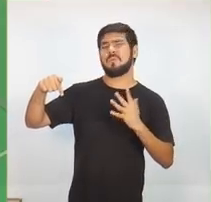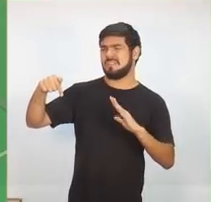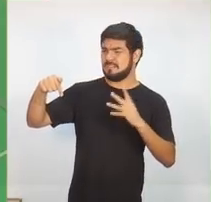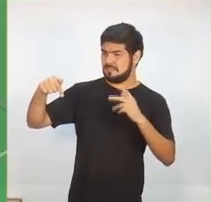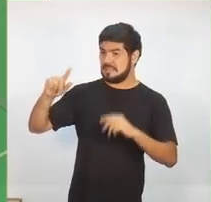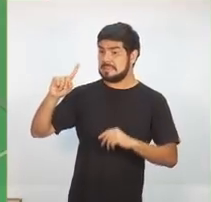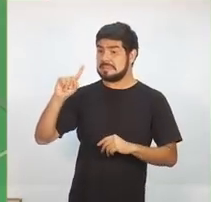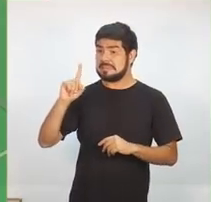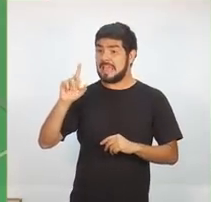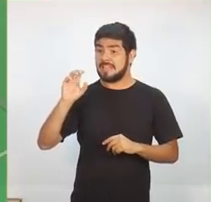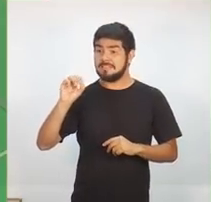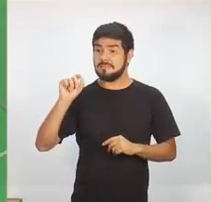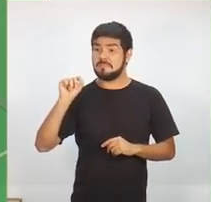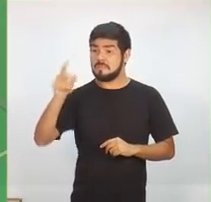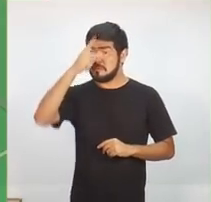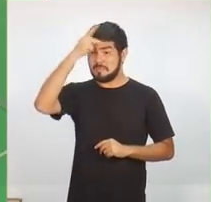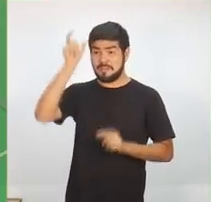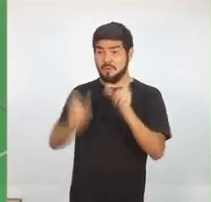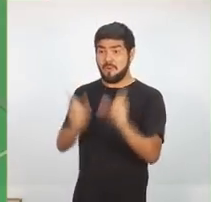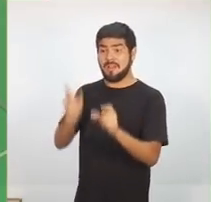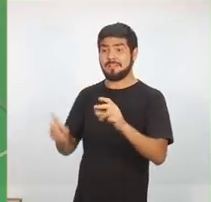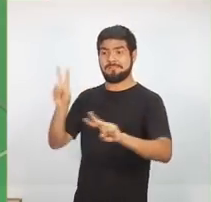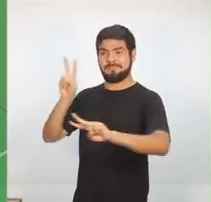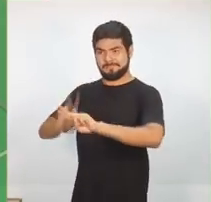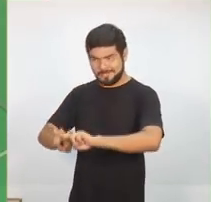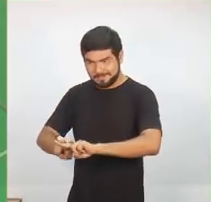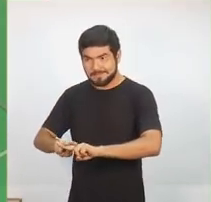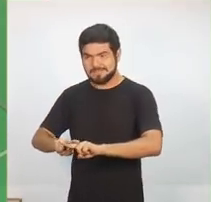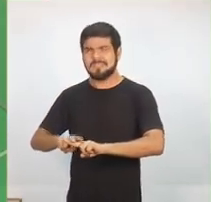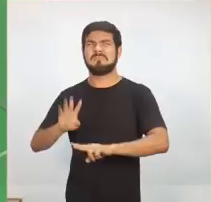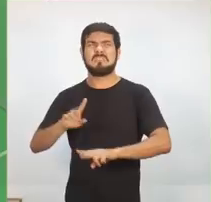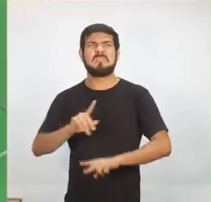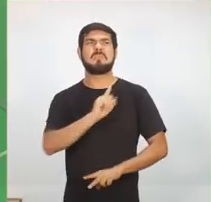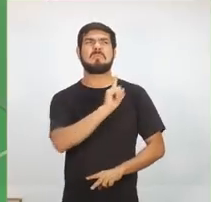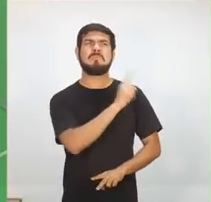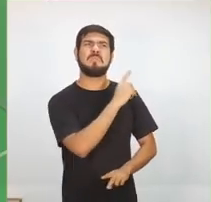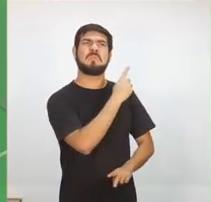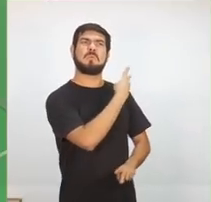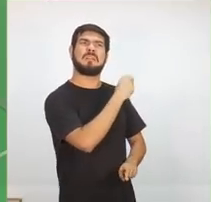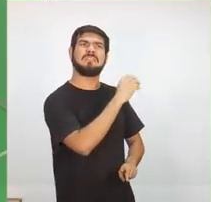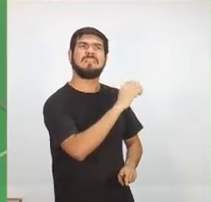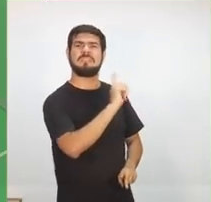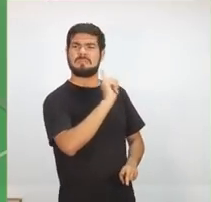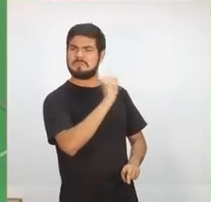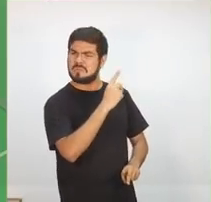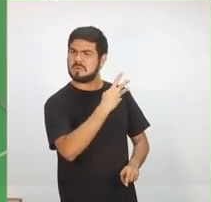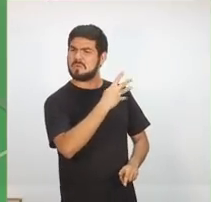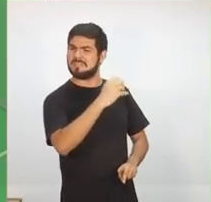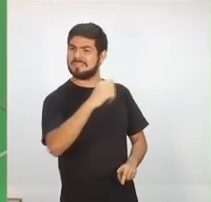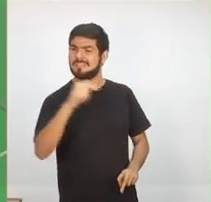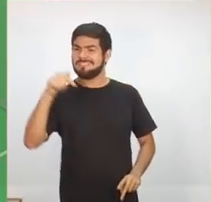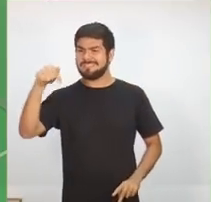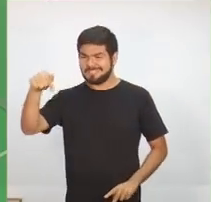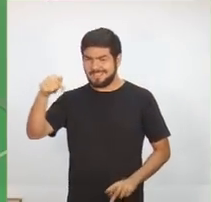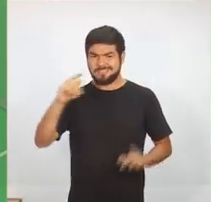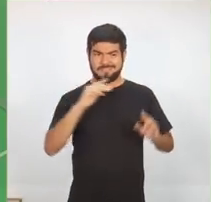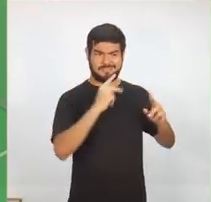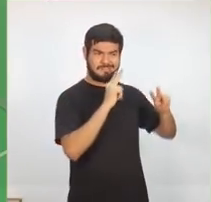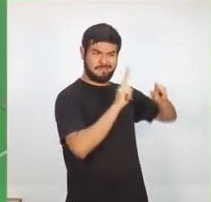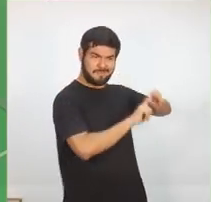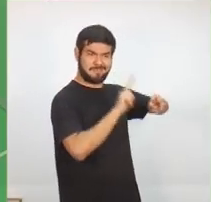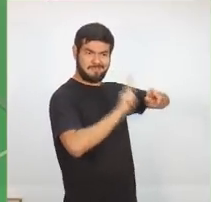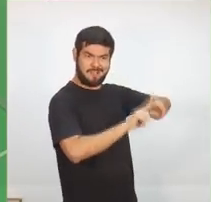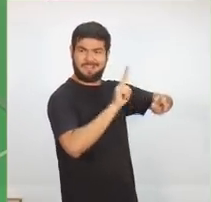10 mil presos. Então, teoricamente, teríamos, em média, 1.400 presos por presídio. É uma superlotação e nós não queremos